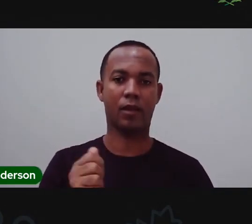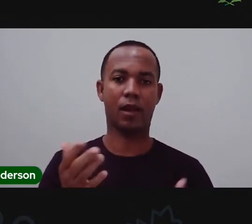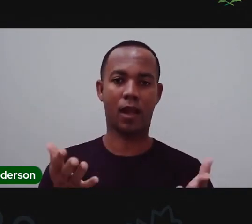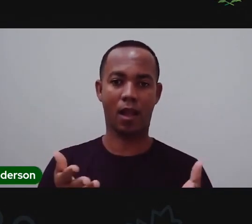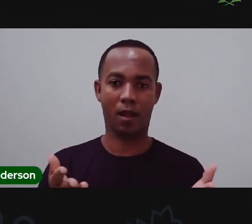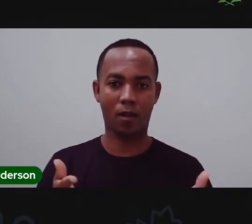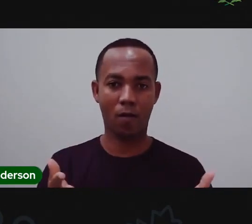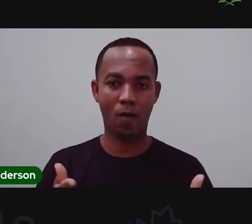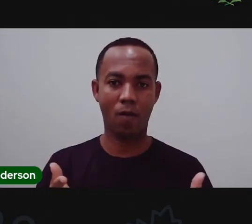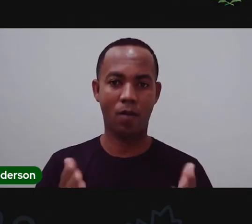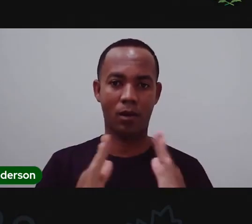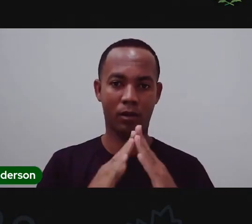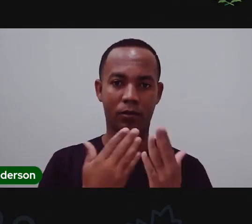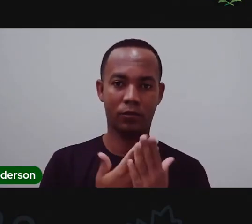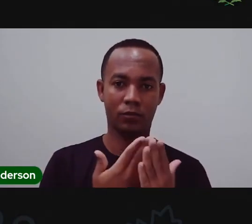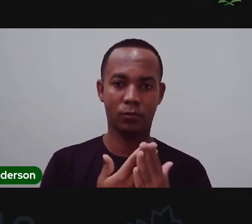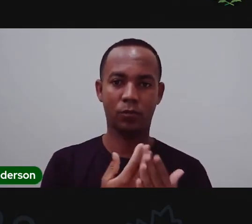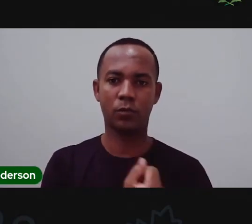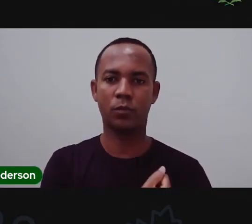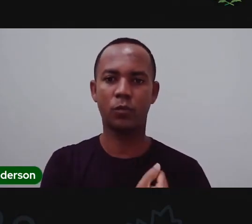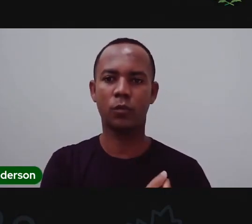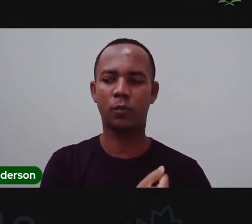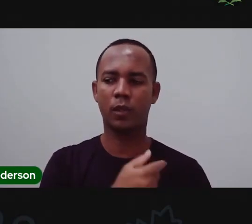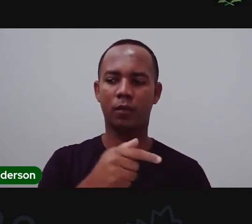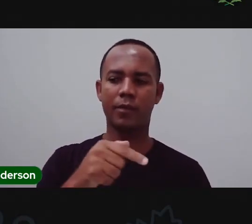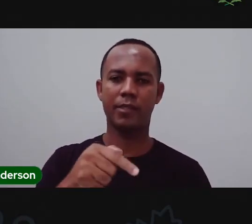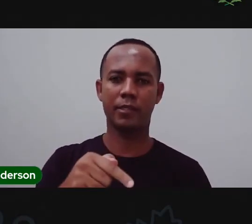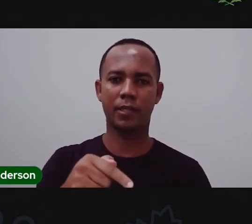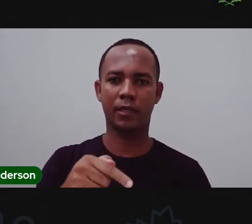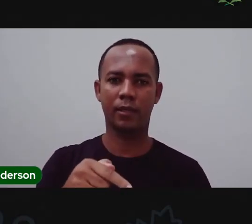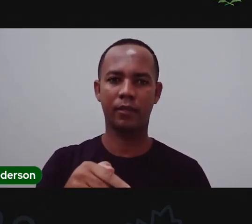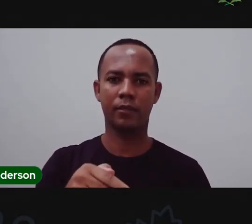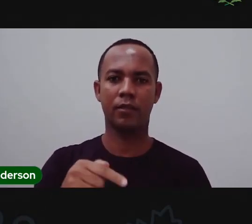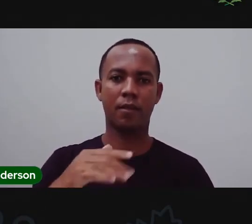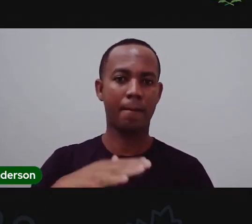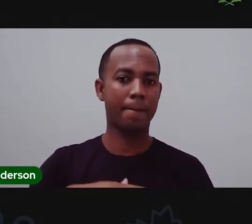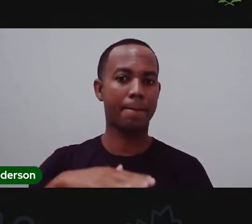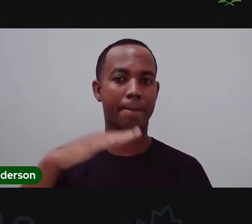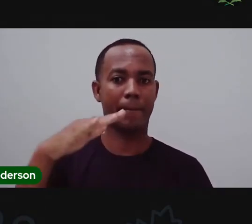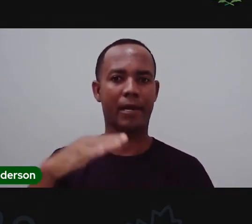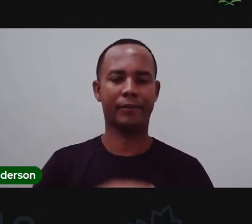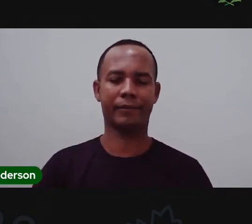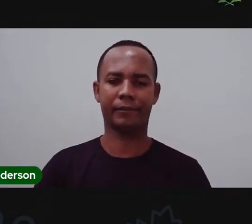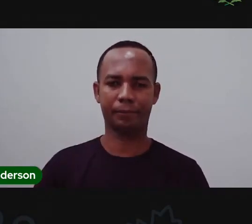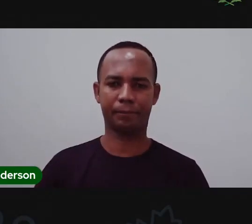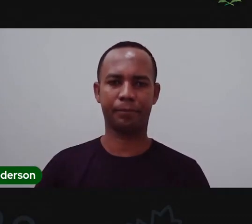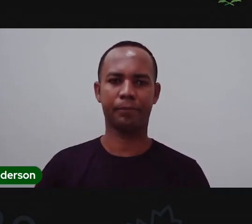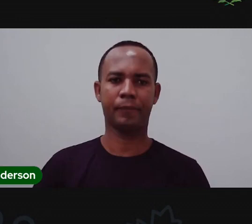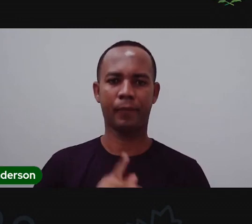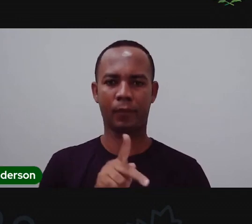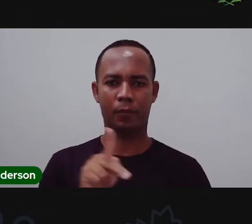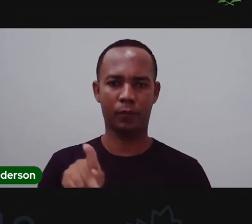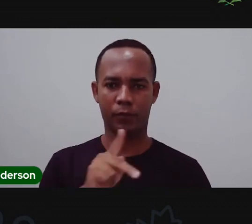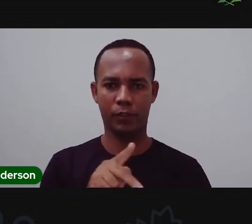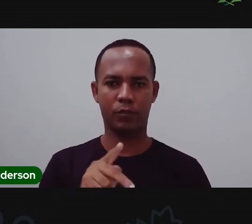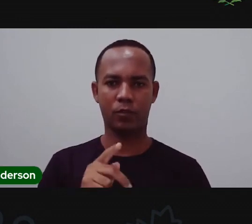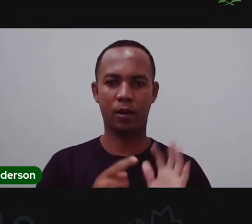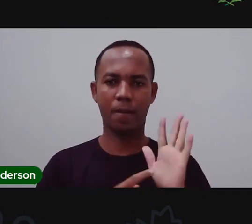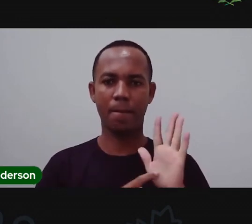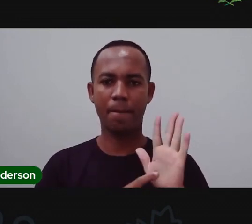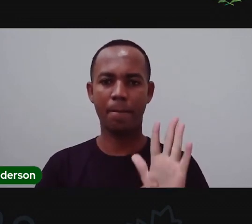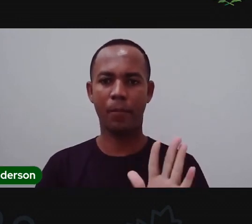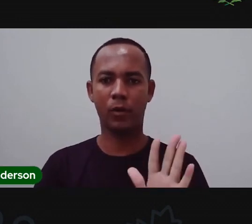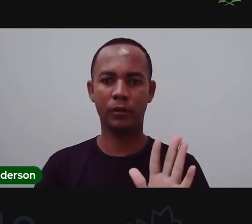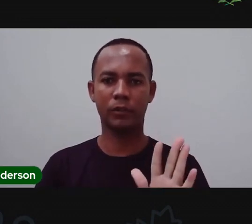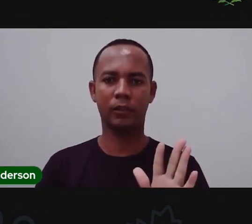número 7, olha só, mais uma aula com Pró-Maria e apresentar para vocês, né?